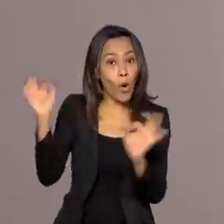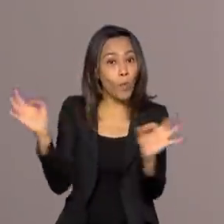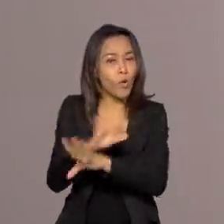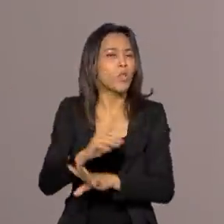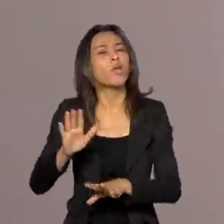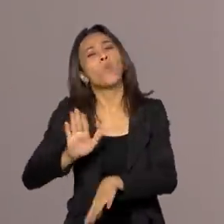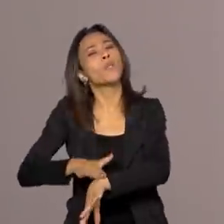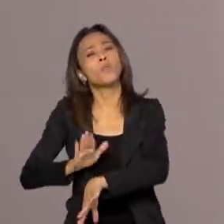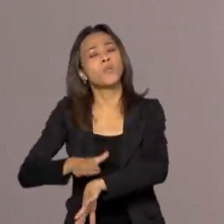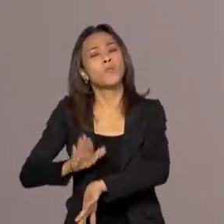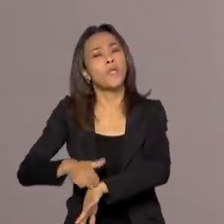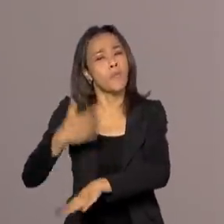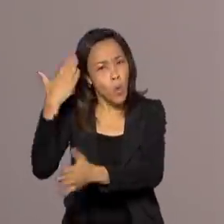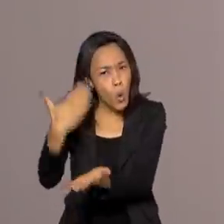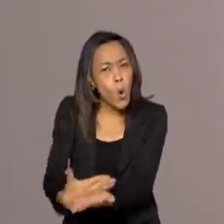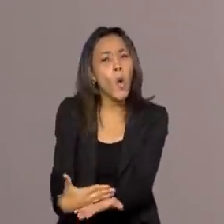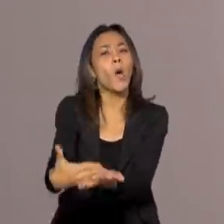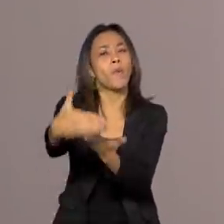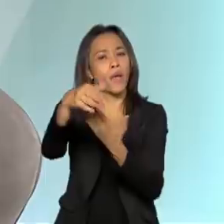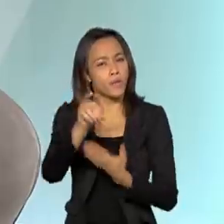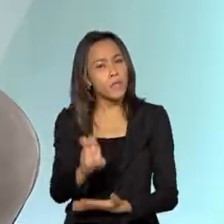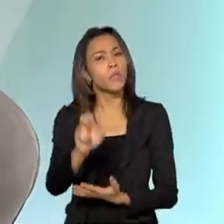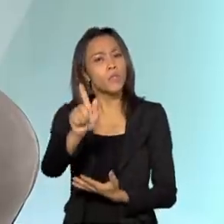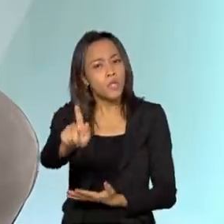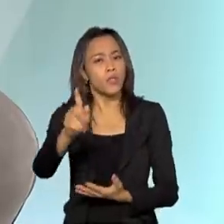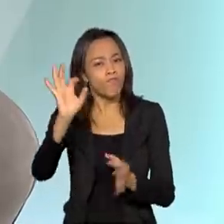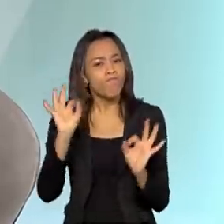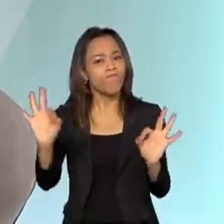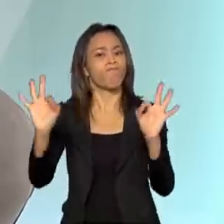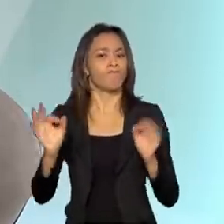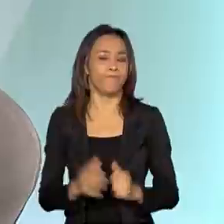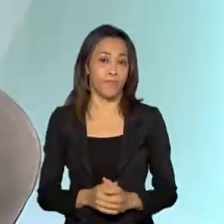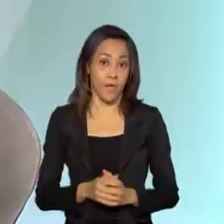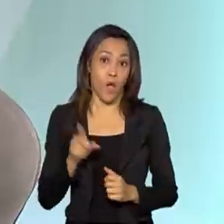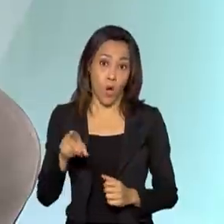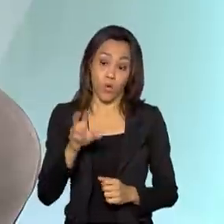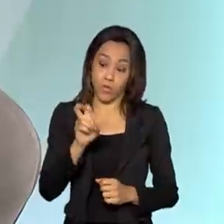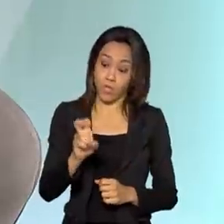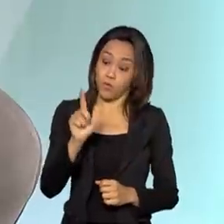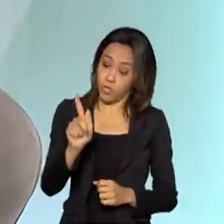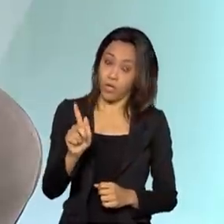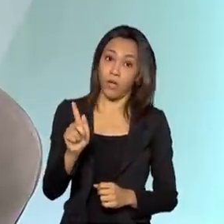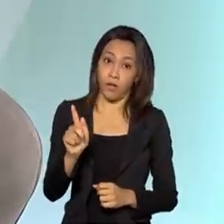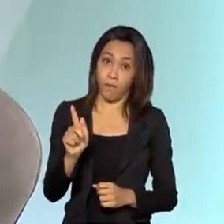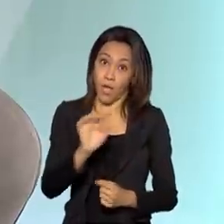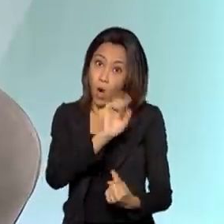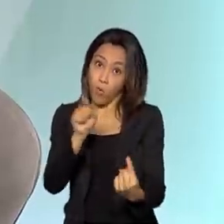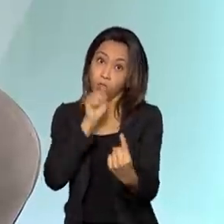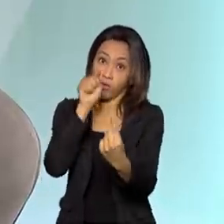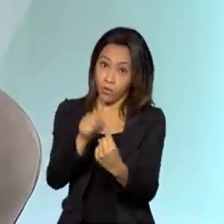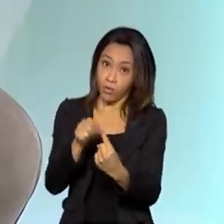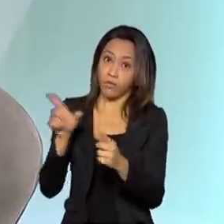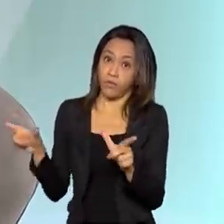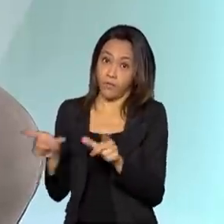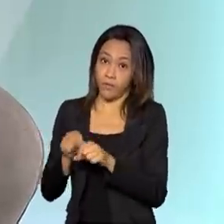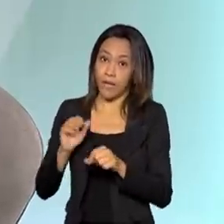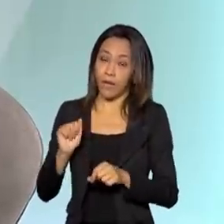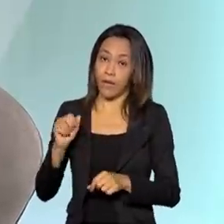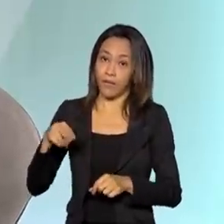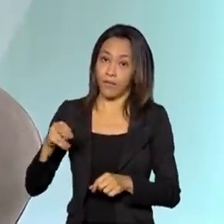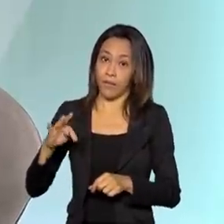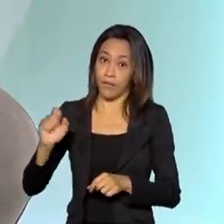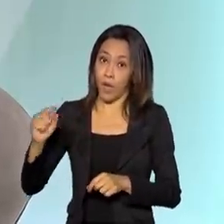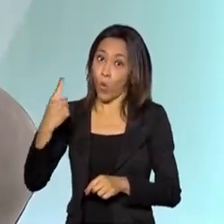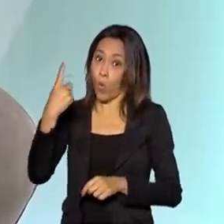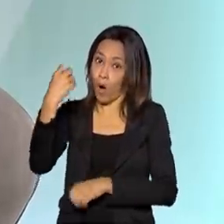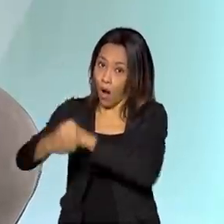ter o 5G de fato funcionando em um aparelho? Olha, o 5G funcionando, ele vai com as metas que a Anatel colocou, é um